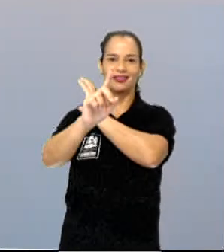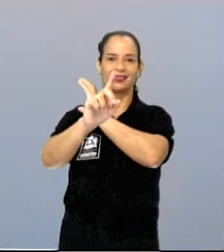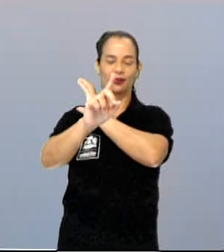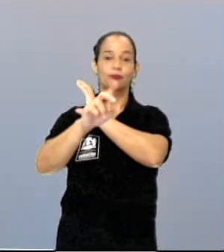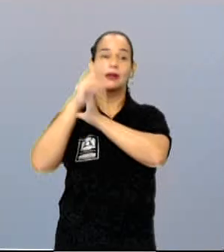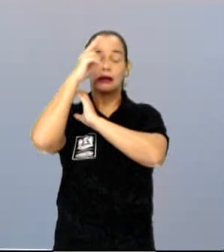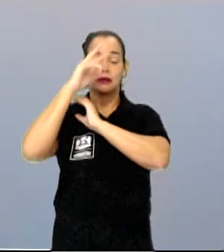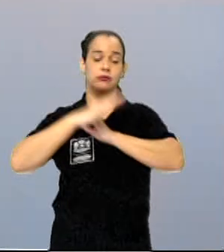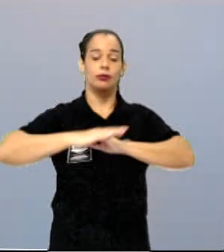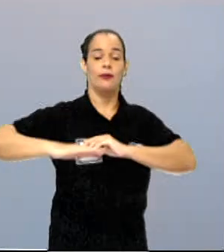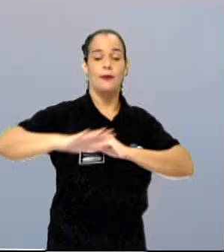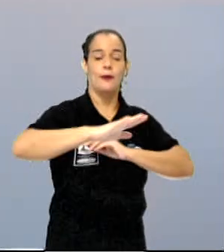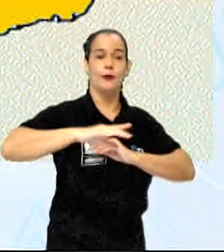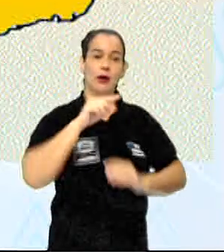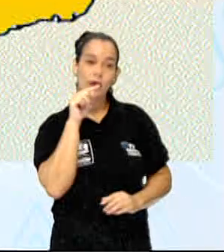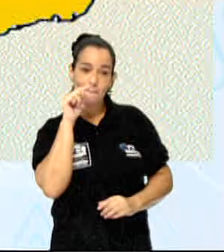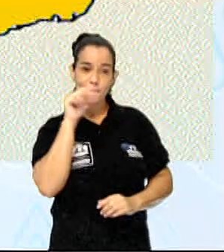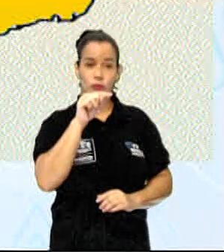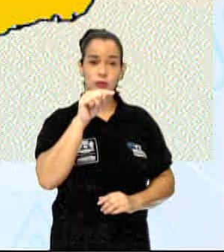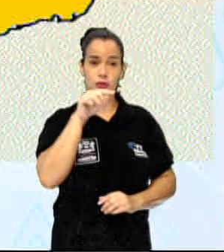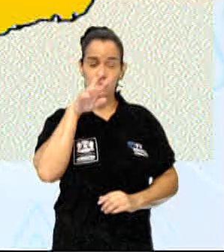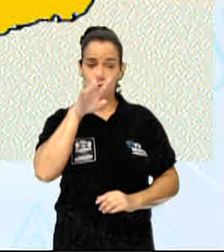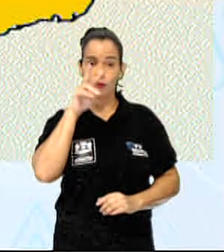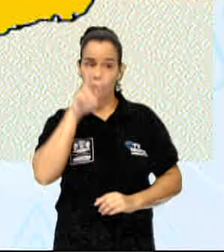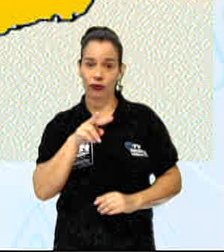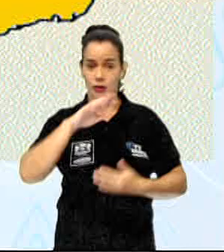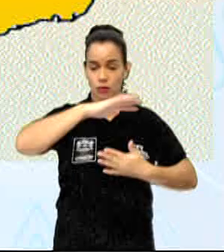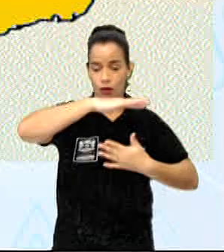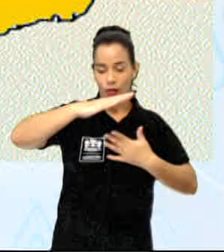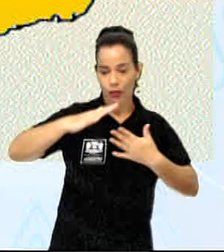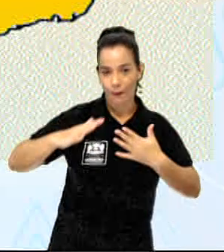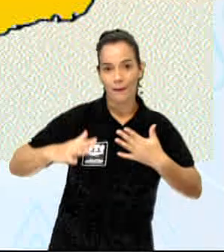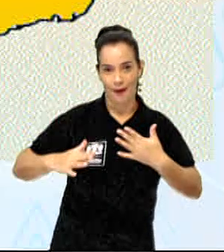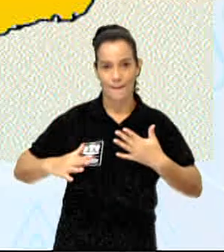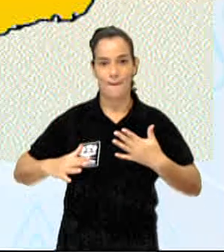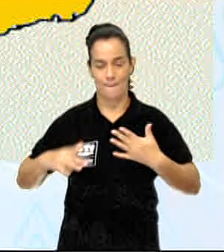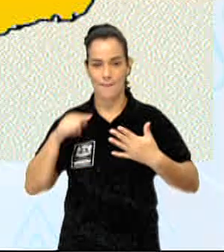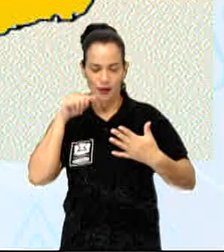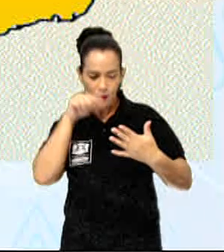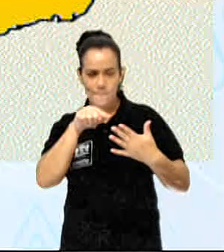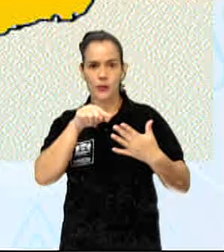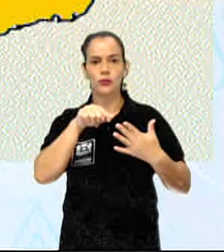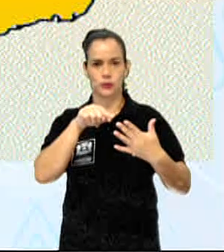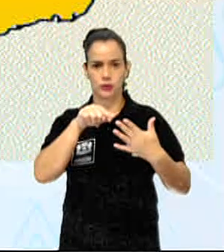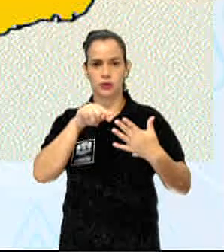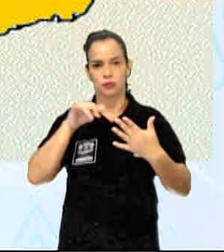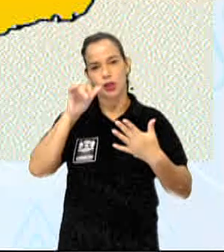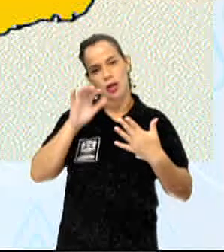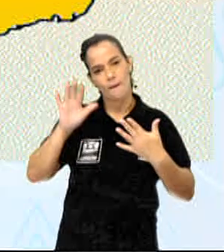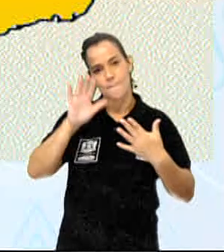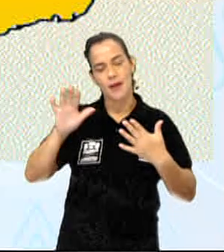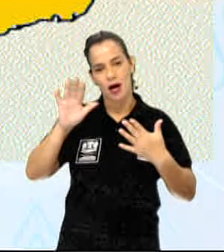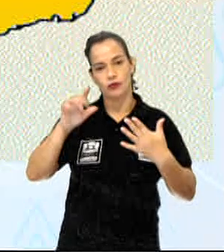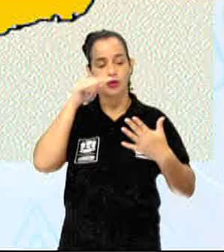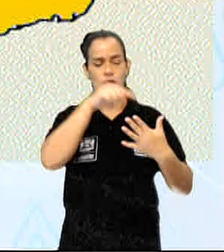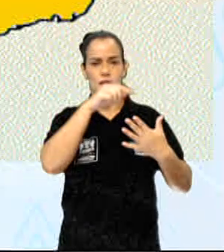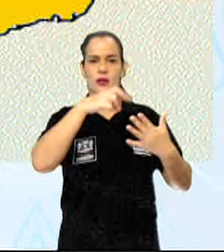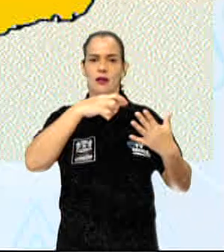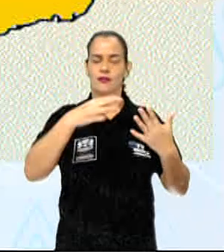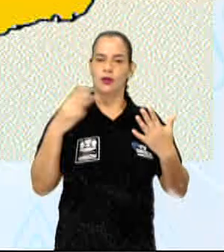Essa região, aquele pontinho que você está vendo no mapa, põe o mapa aí na tela, aquele pontinho. Você está vendo ali, basicamente, Maranhão,